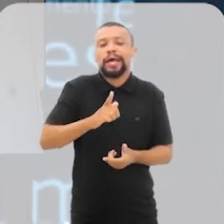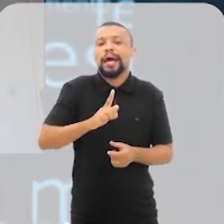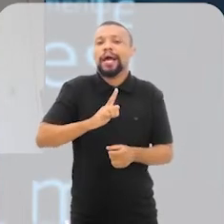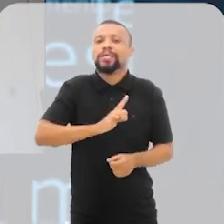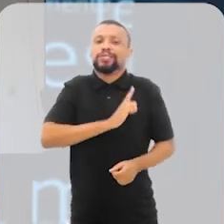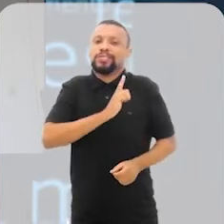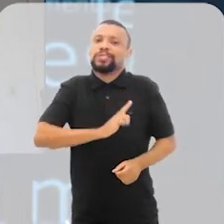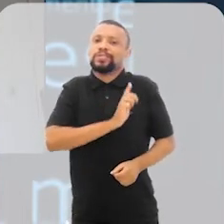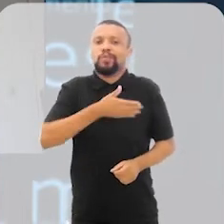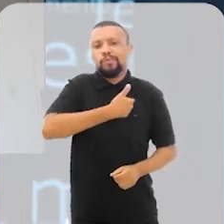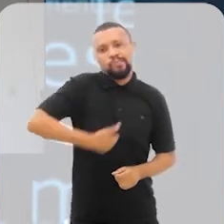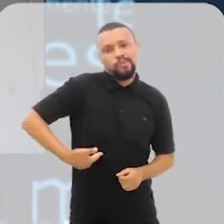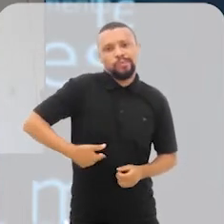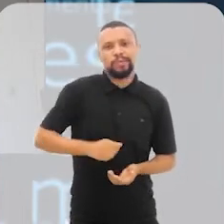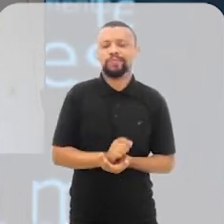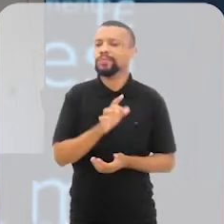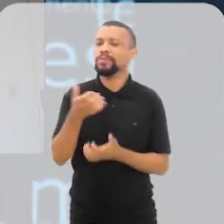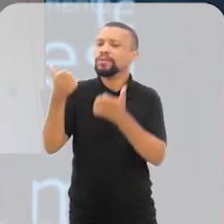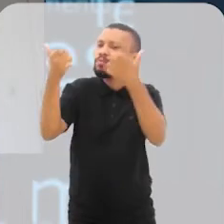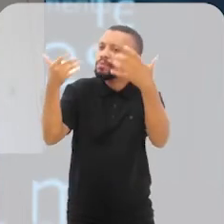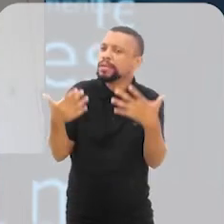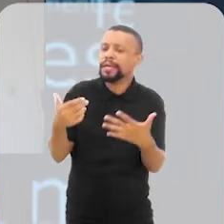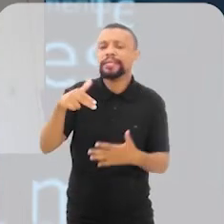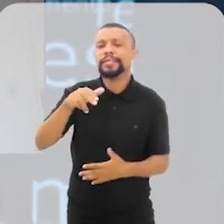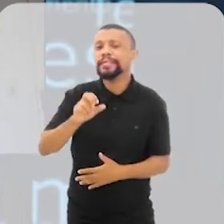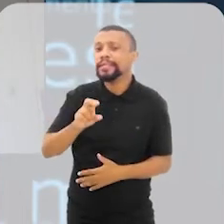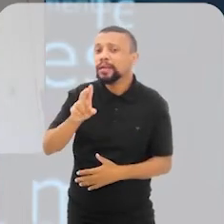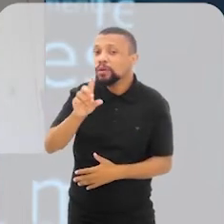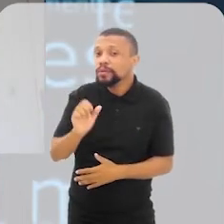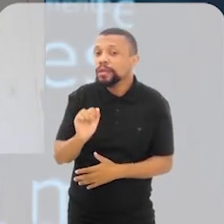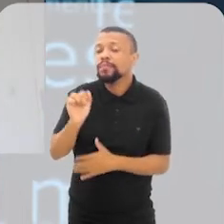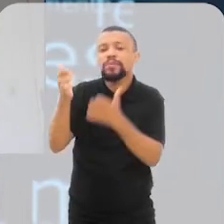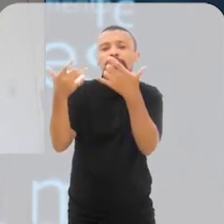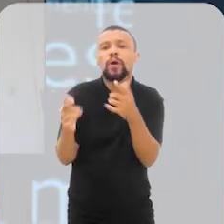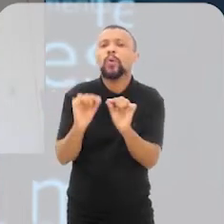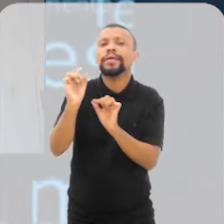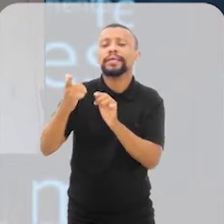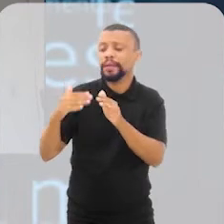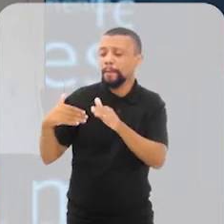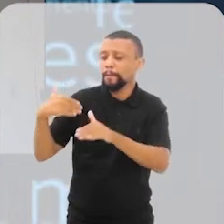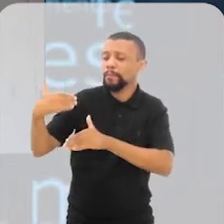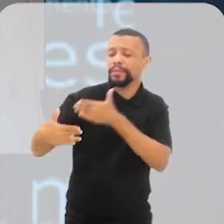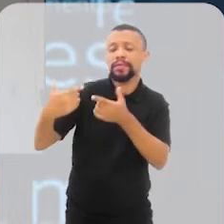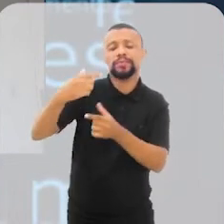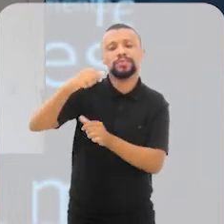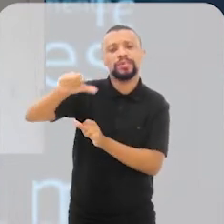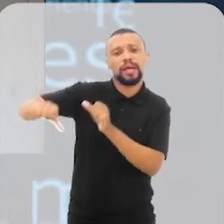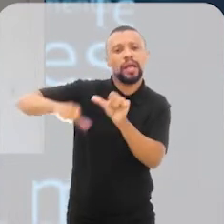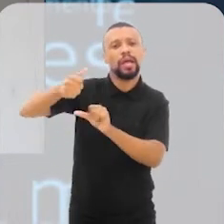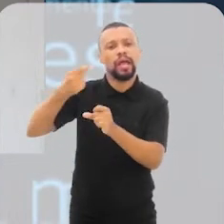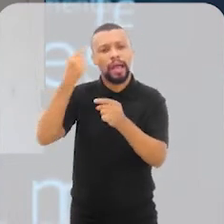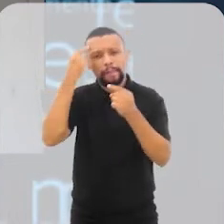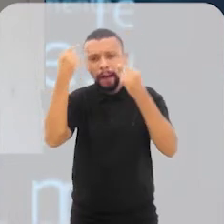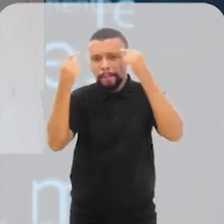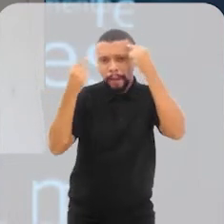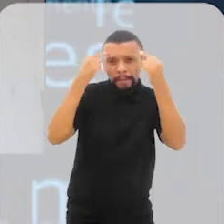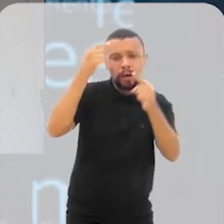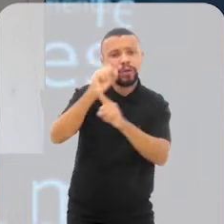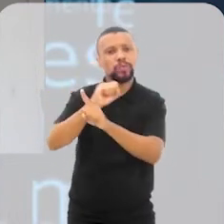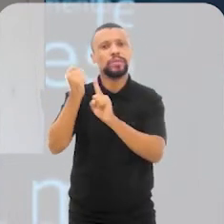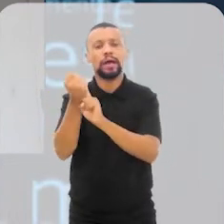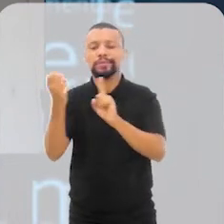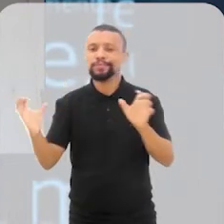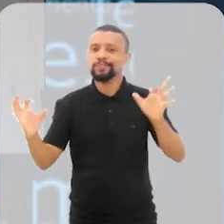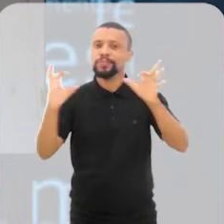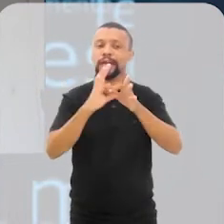que a Inessa trouxesse para a gente aqui o que é esse conceito de inovação social, ele se aproxima muito, né,